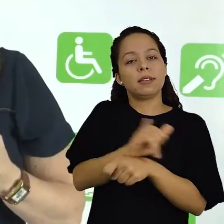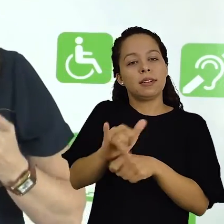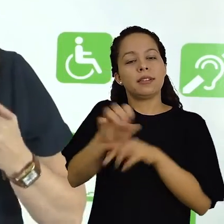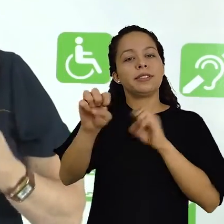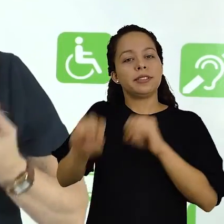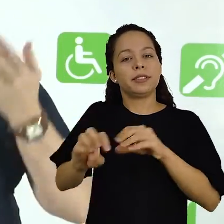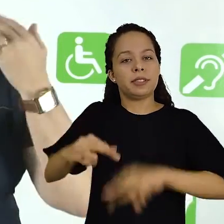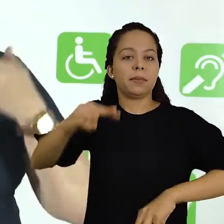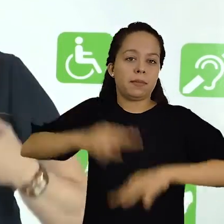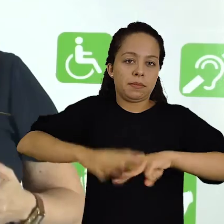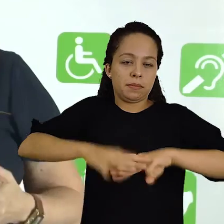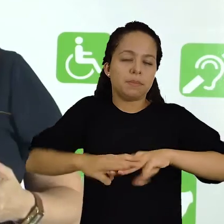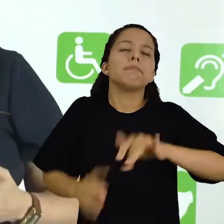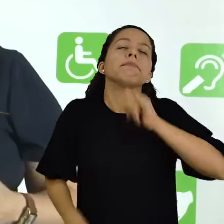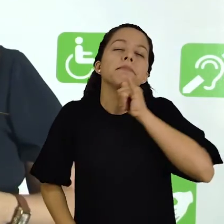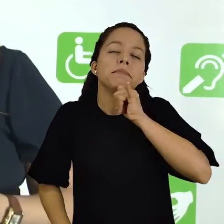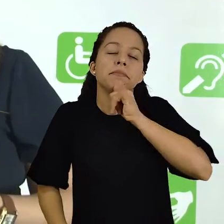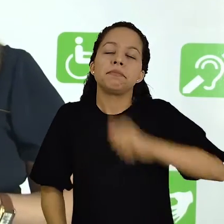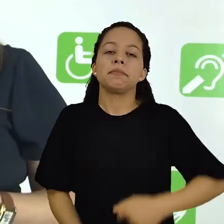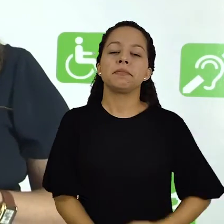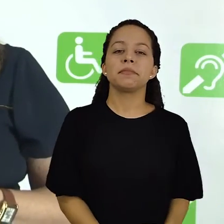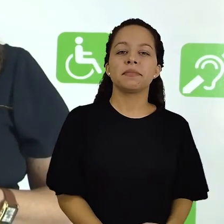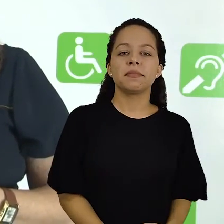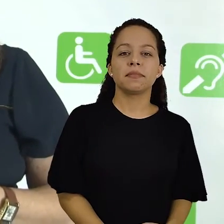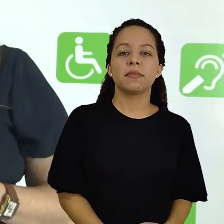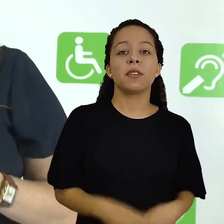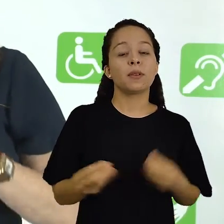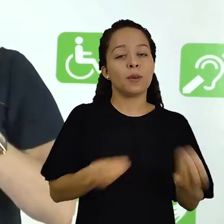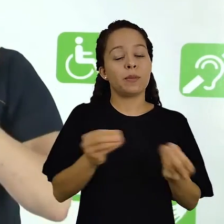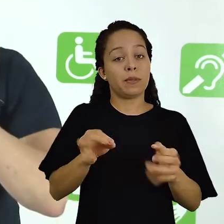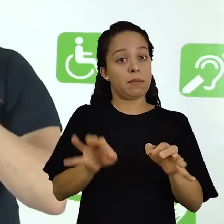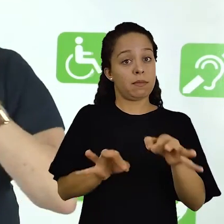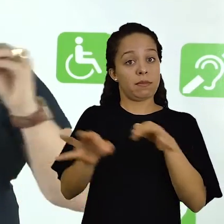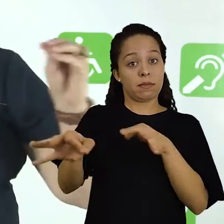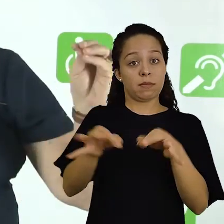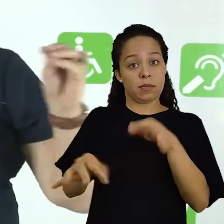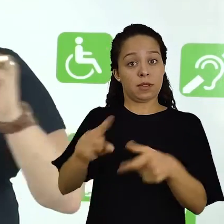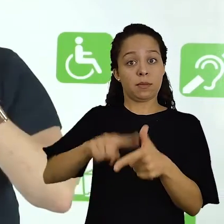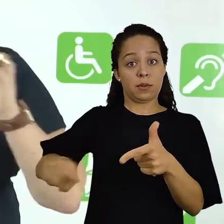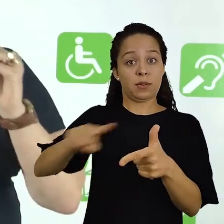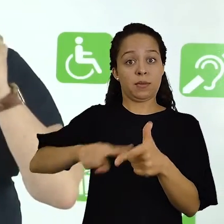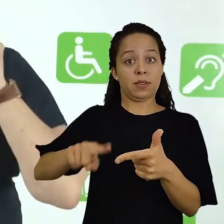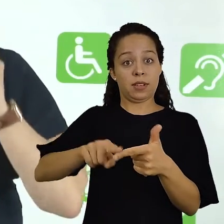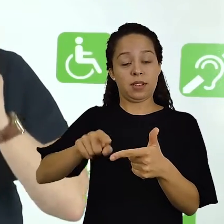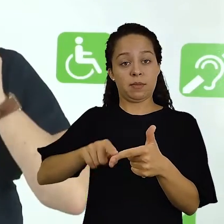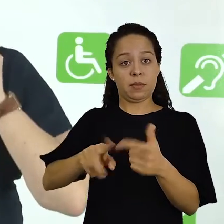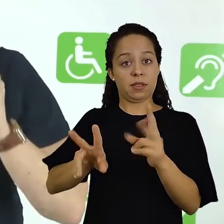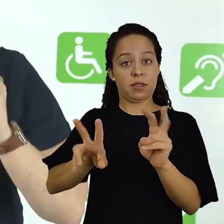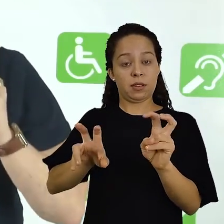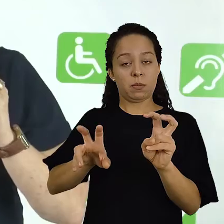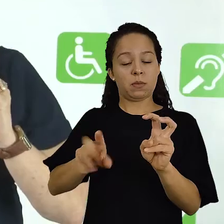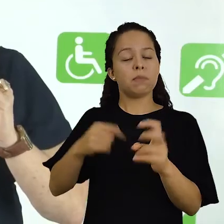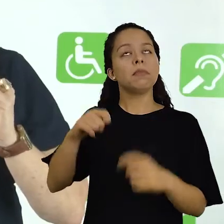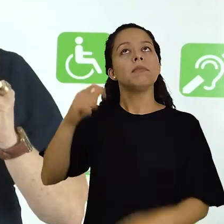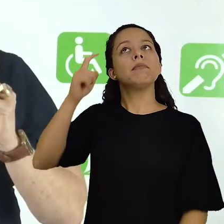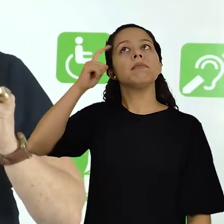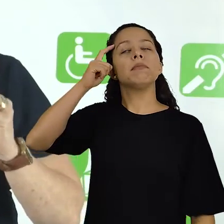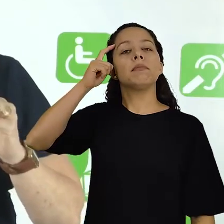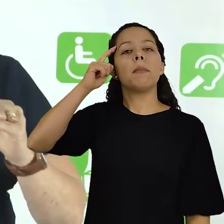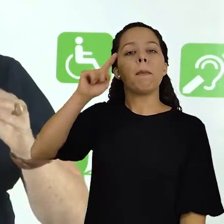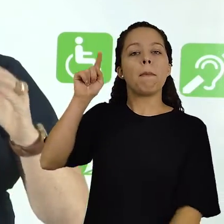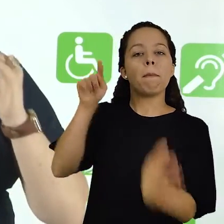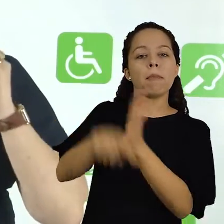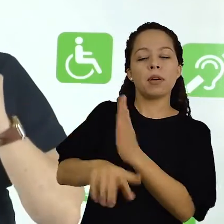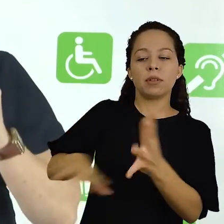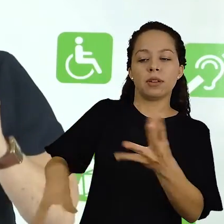estratégia para o ensino da matemática. Para que você formule um problema a partir desse tema, você tem que